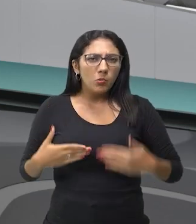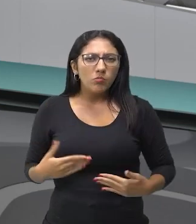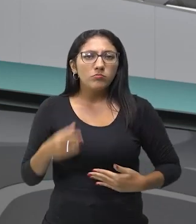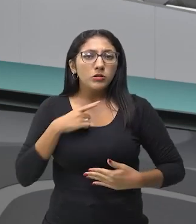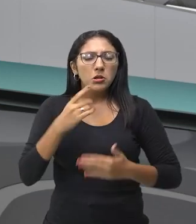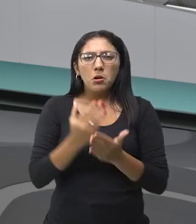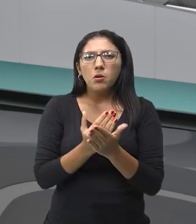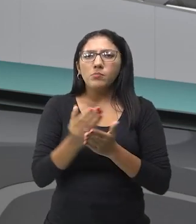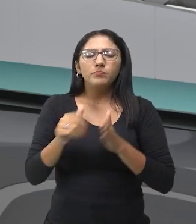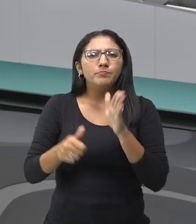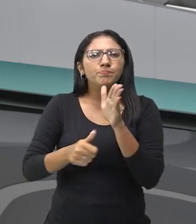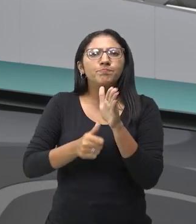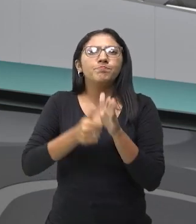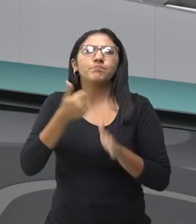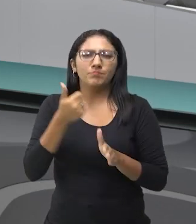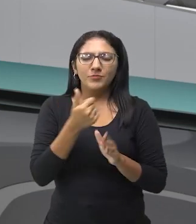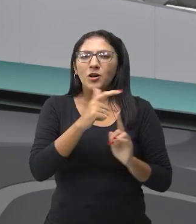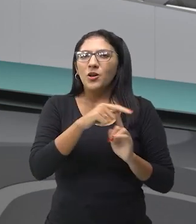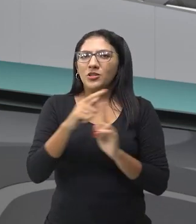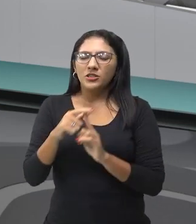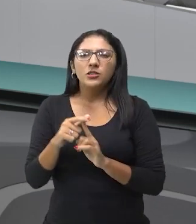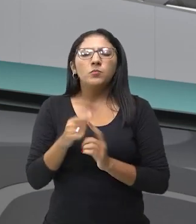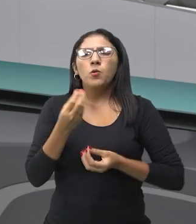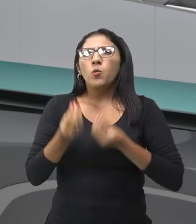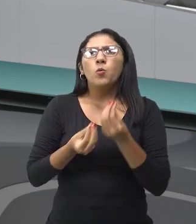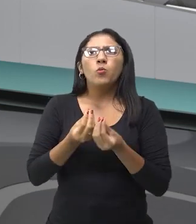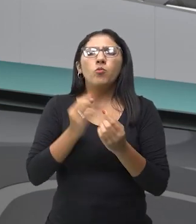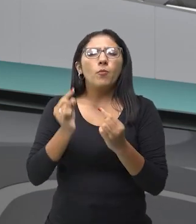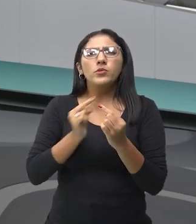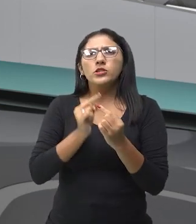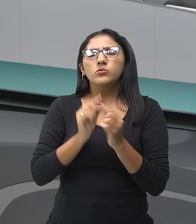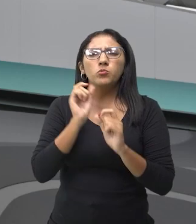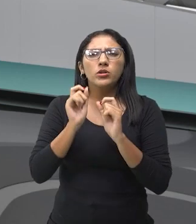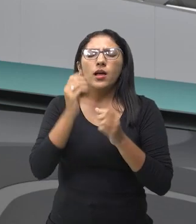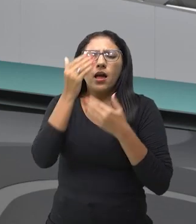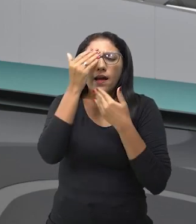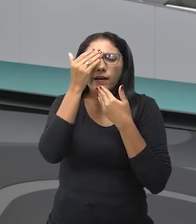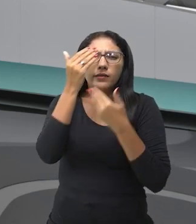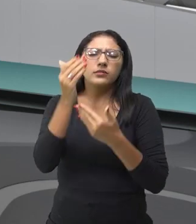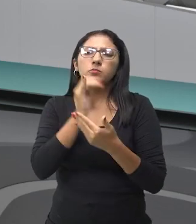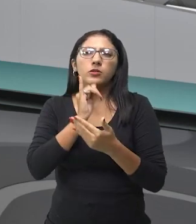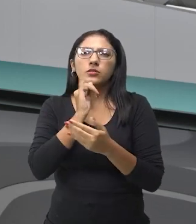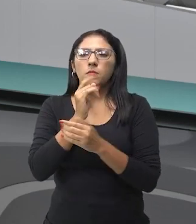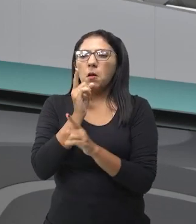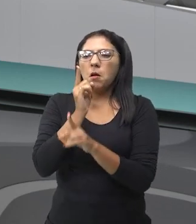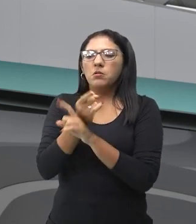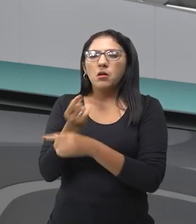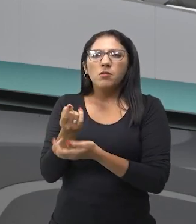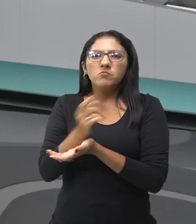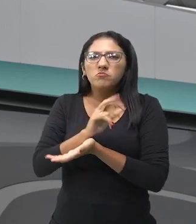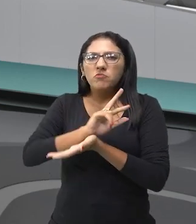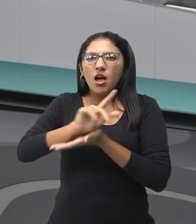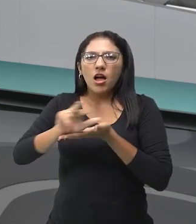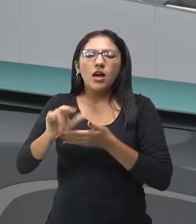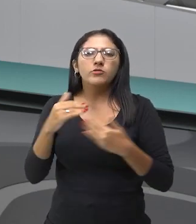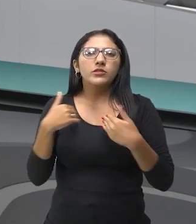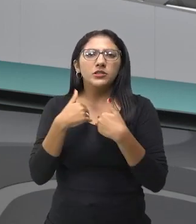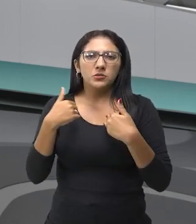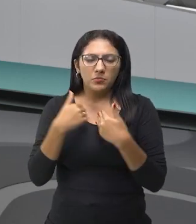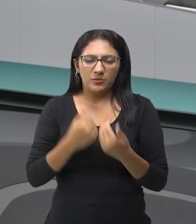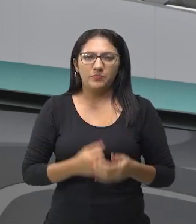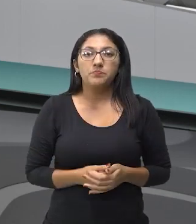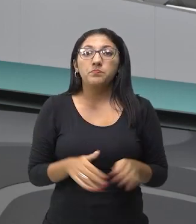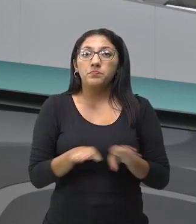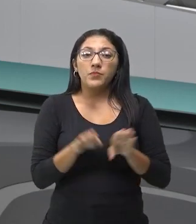improvisavam ali para agradecer, por exemplo, uma caça farta. Os indígenas